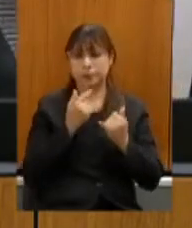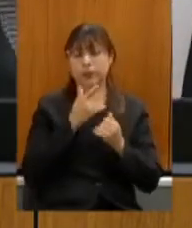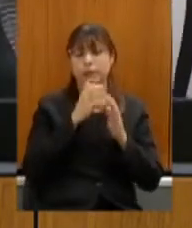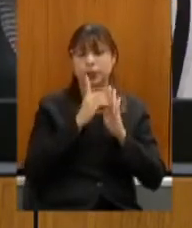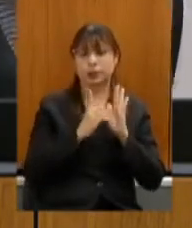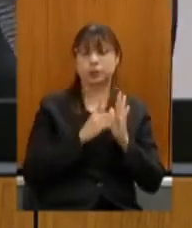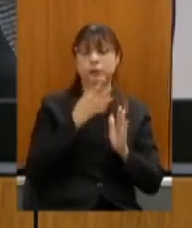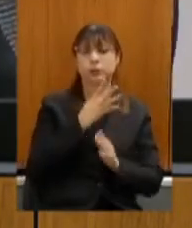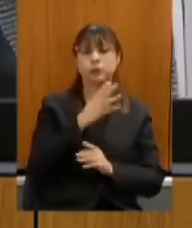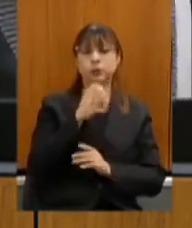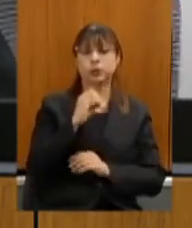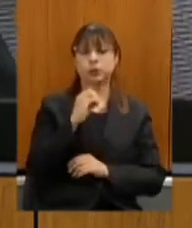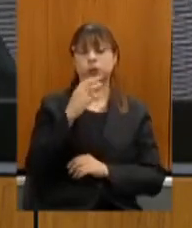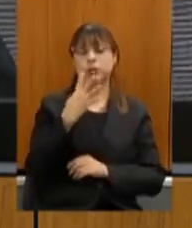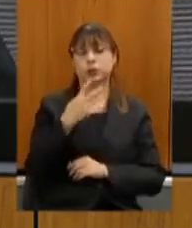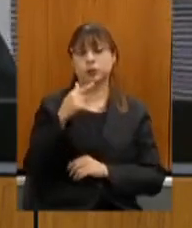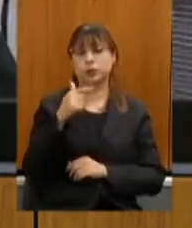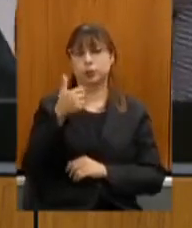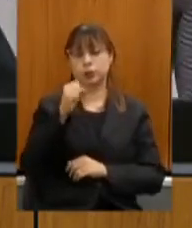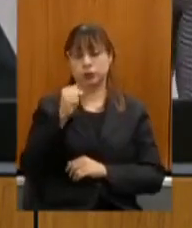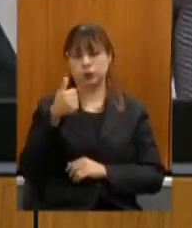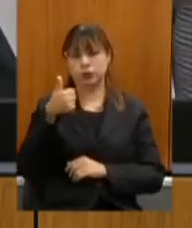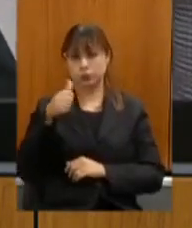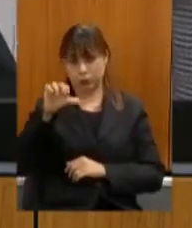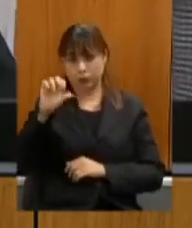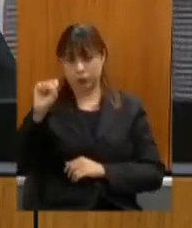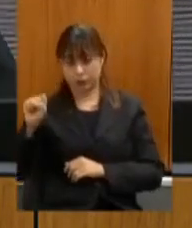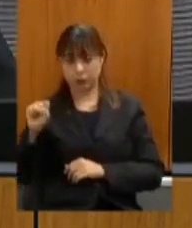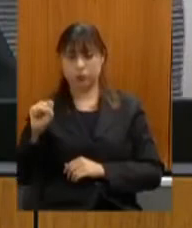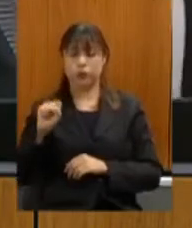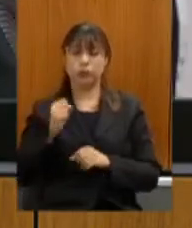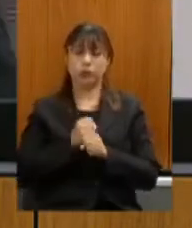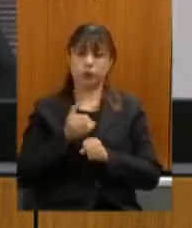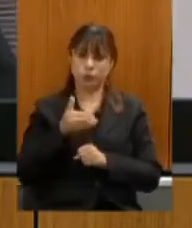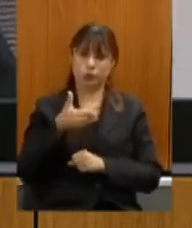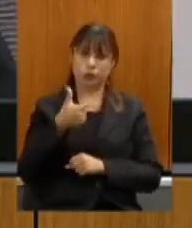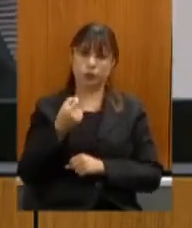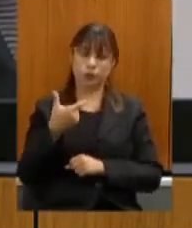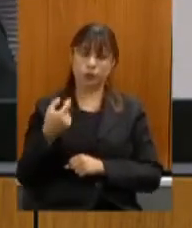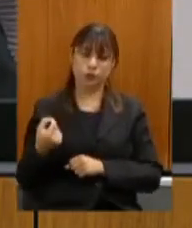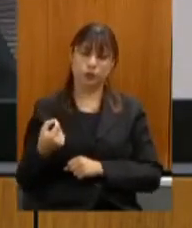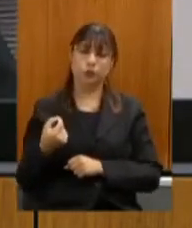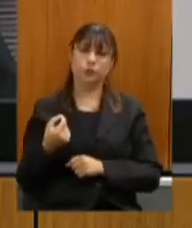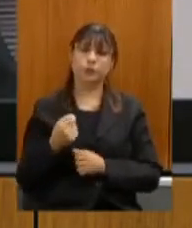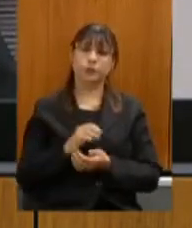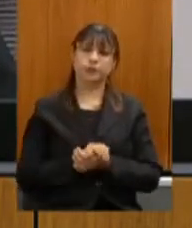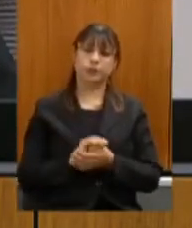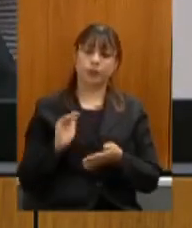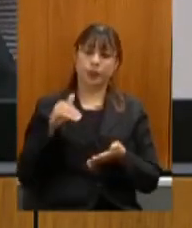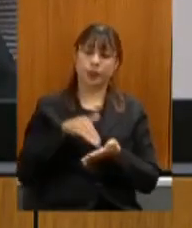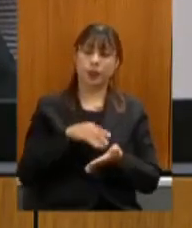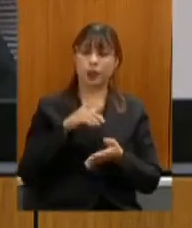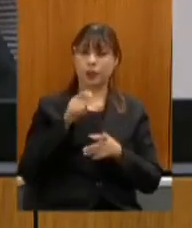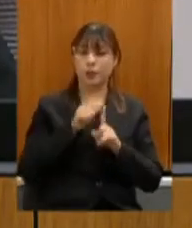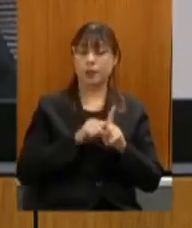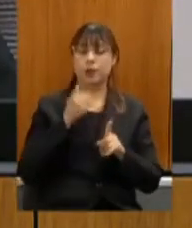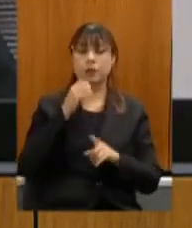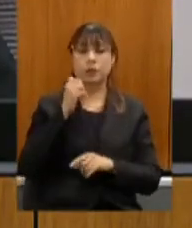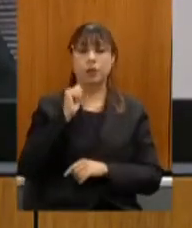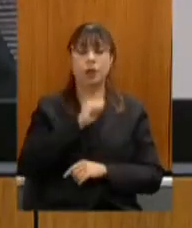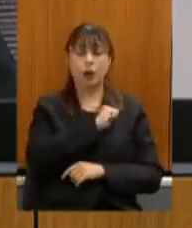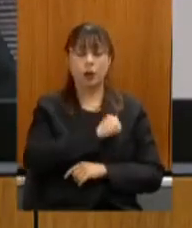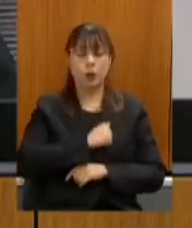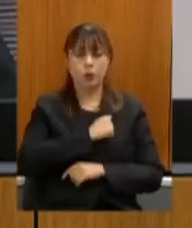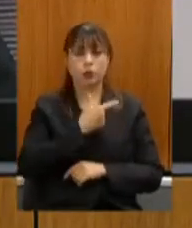.047 898 de 2020 que prorrogou até o fim de agosto de 2020 a